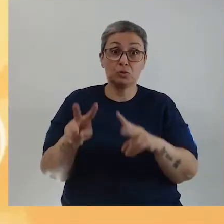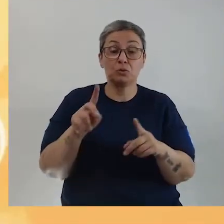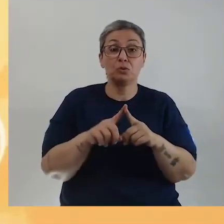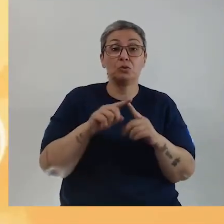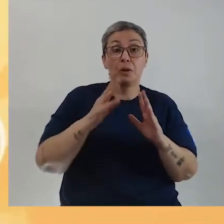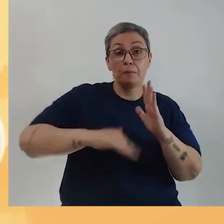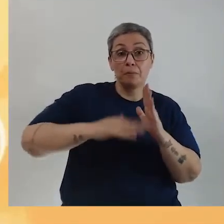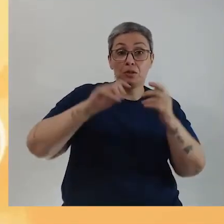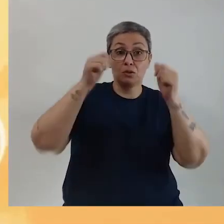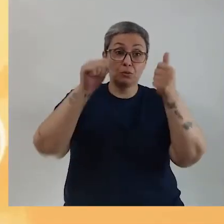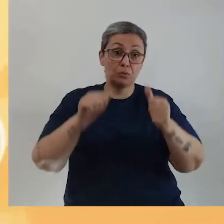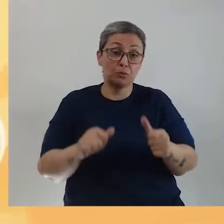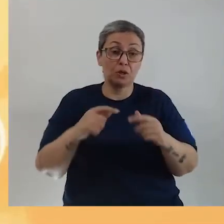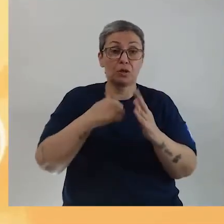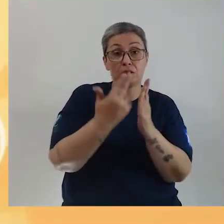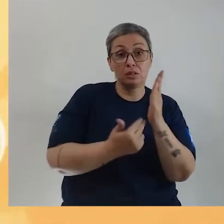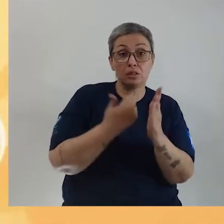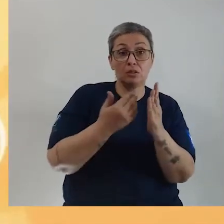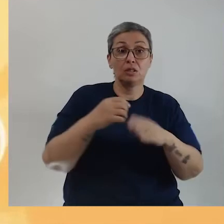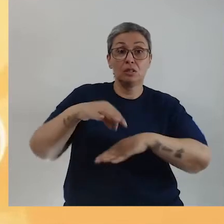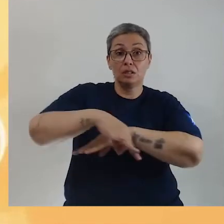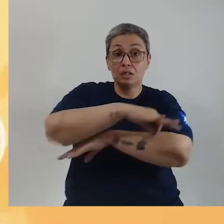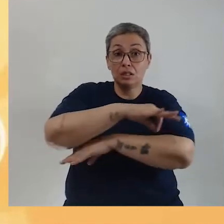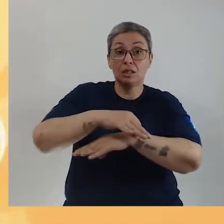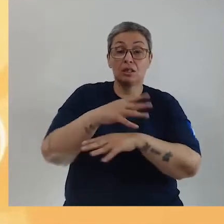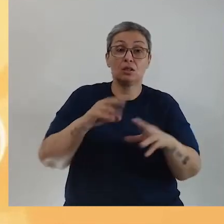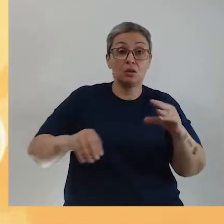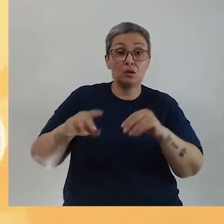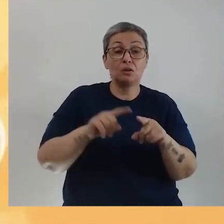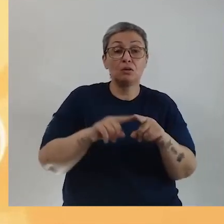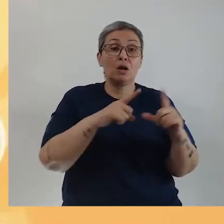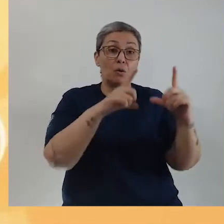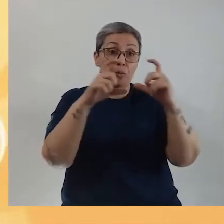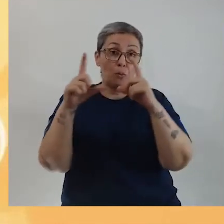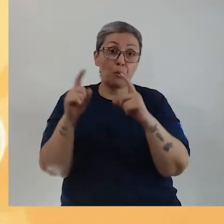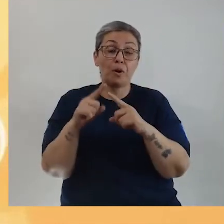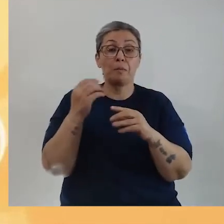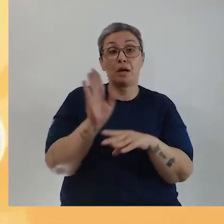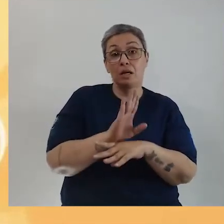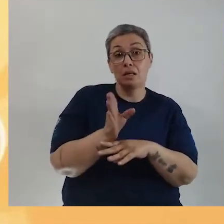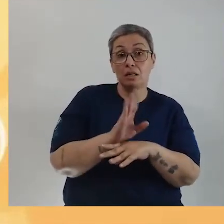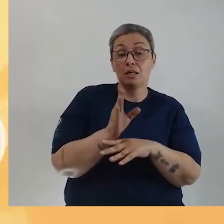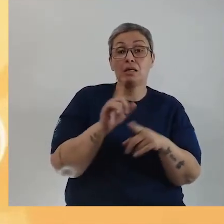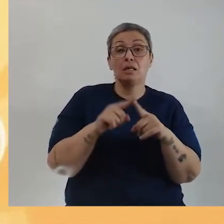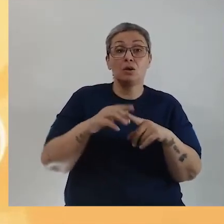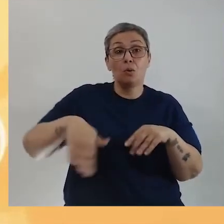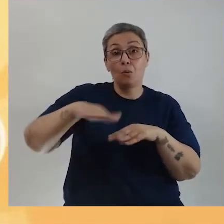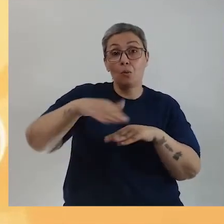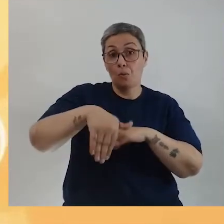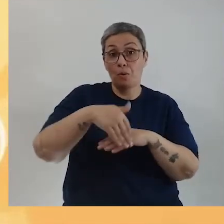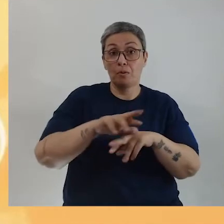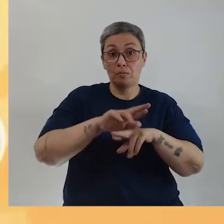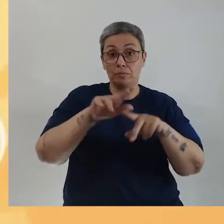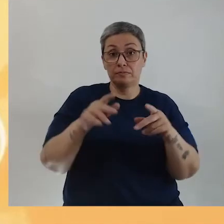as artes visuais, que são pintura, escultura, desenho, arquitetura, artesanato, fotografia, cinema, arte